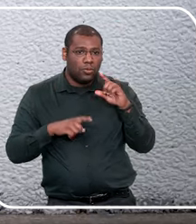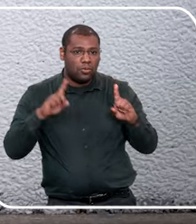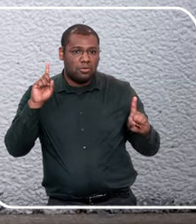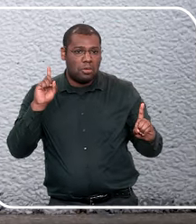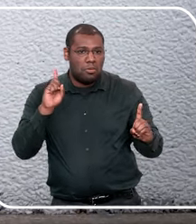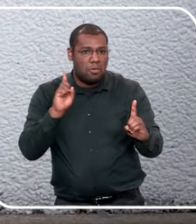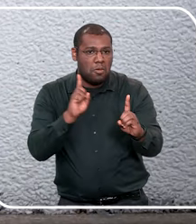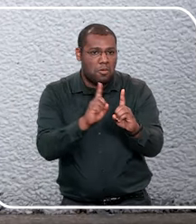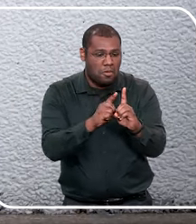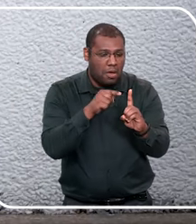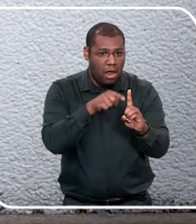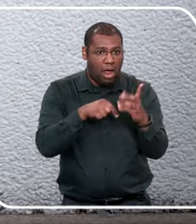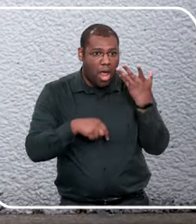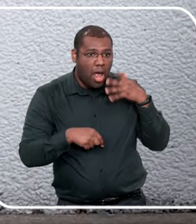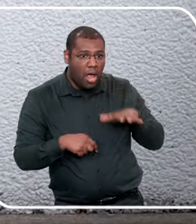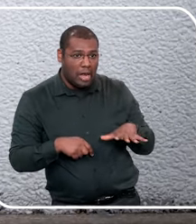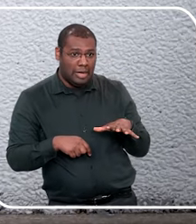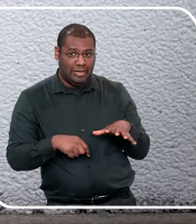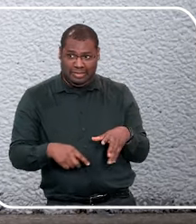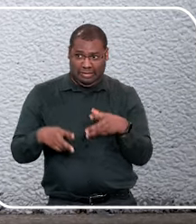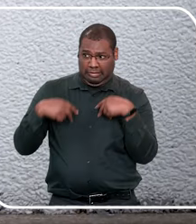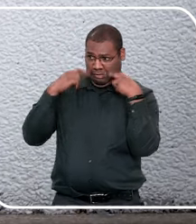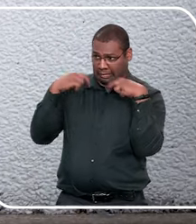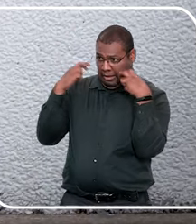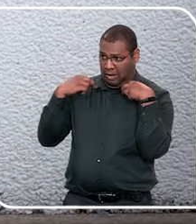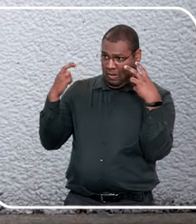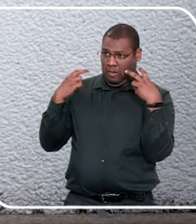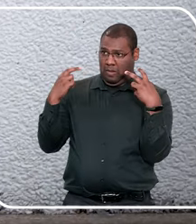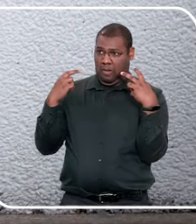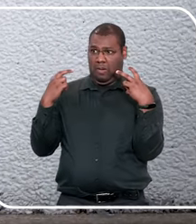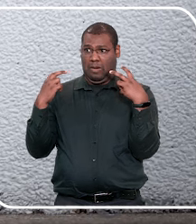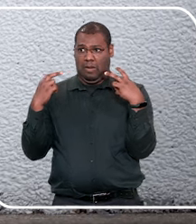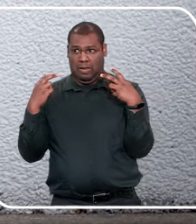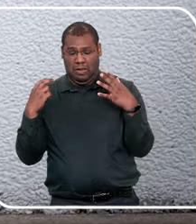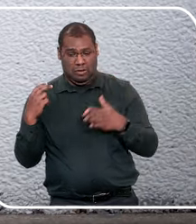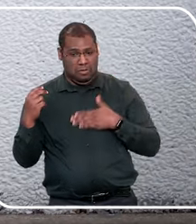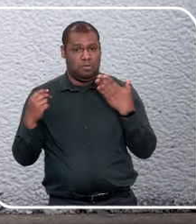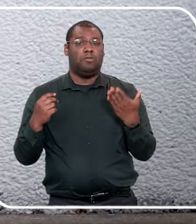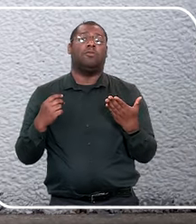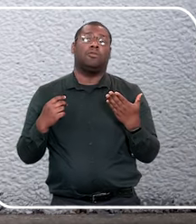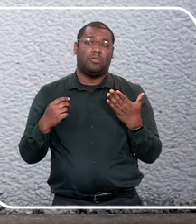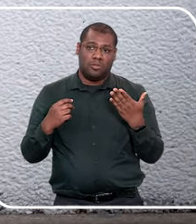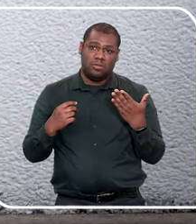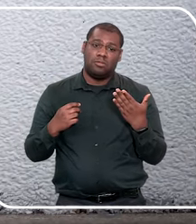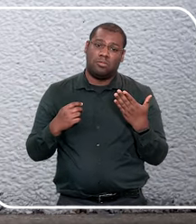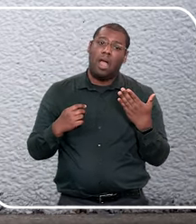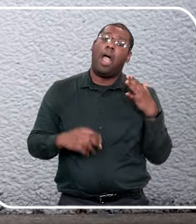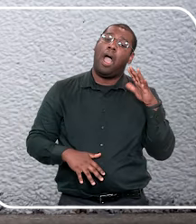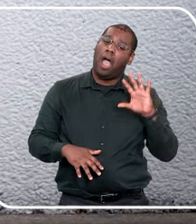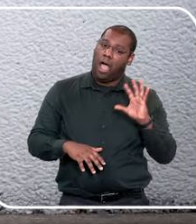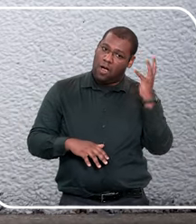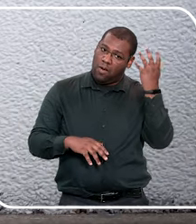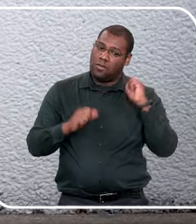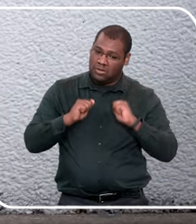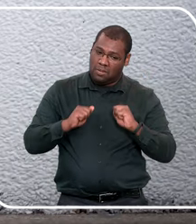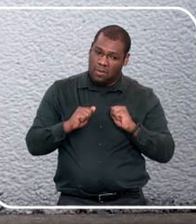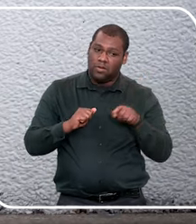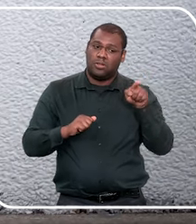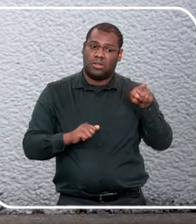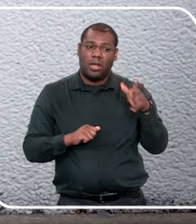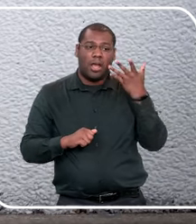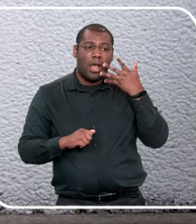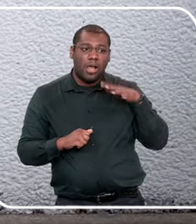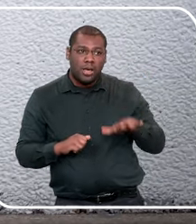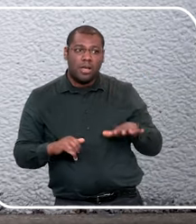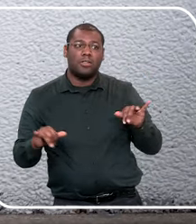e o tempo todo que um adulto chega perto, ela tem esse espanto, e esse sentimento de culpa e vergonha, sem motivo, é um sinal de abuso